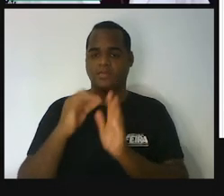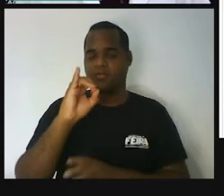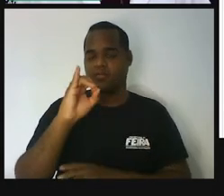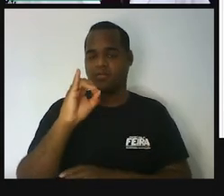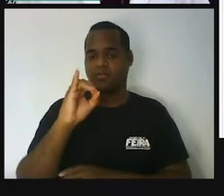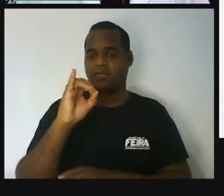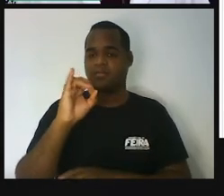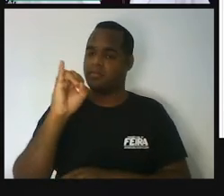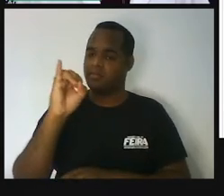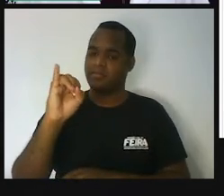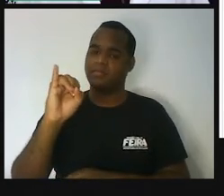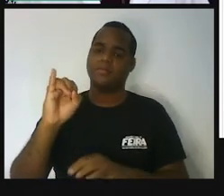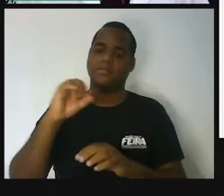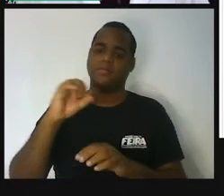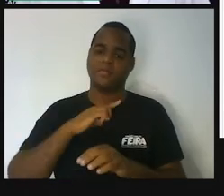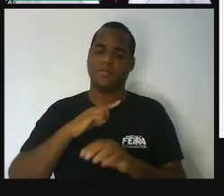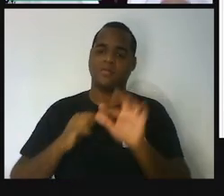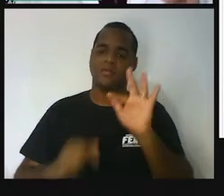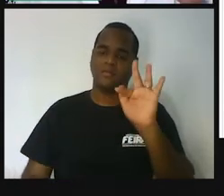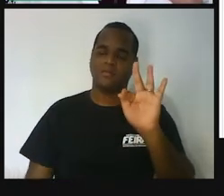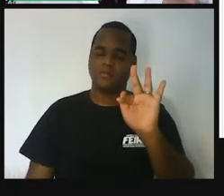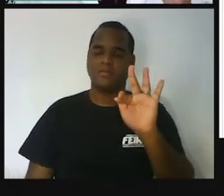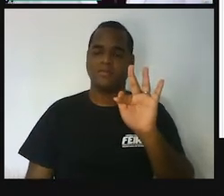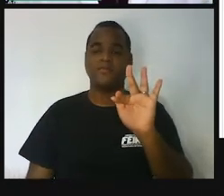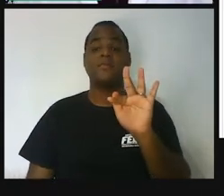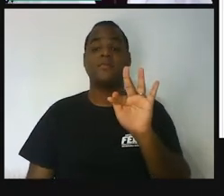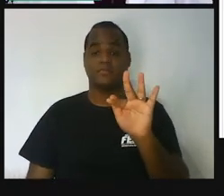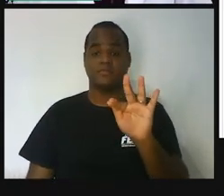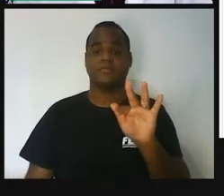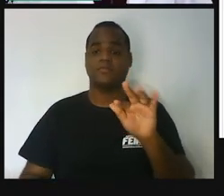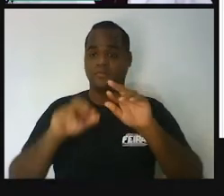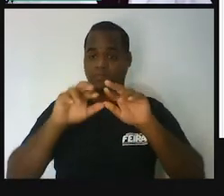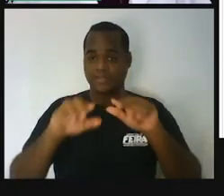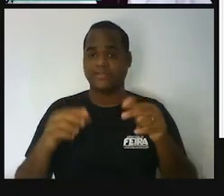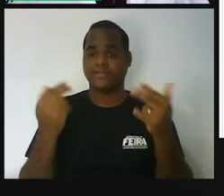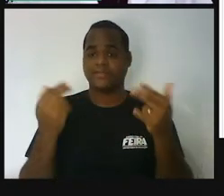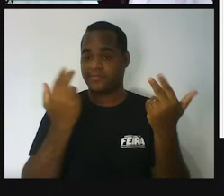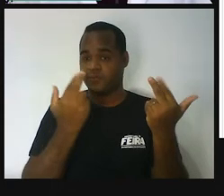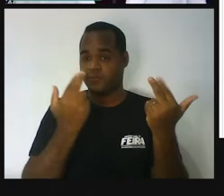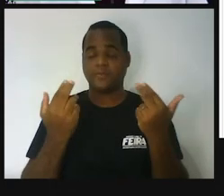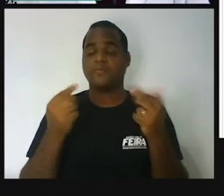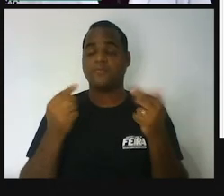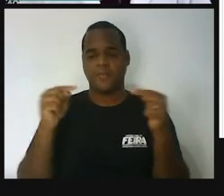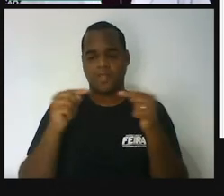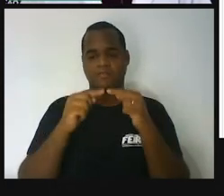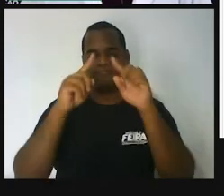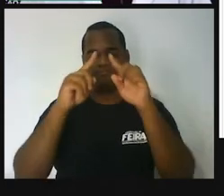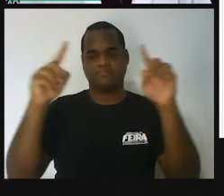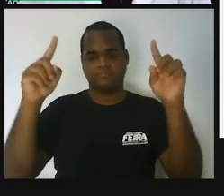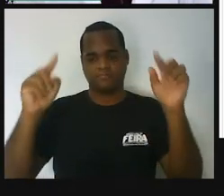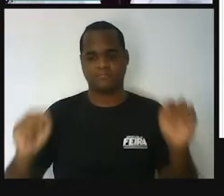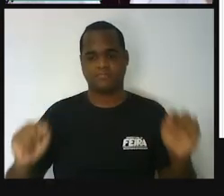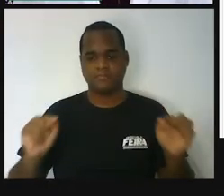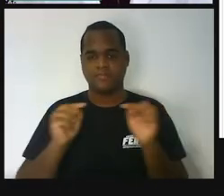do ponto I até o ponto F, e essas medidas forem iguais, isso é um quadrado.